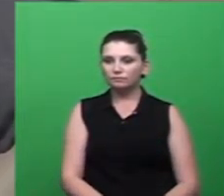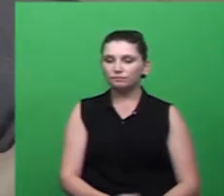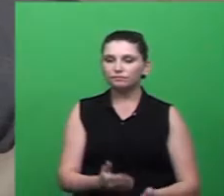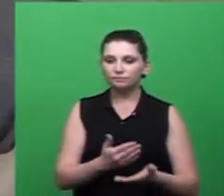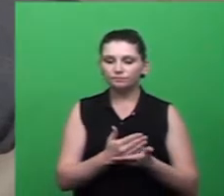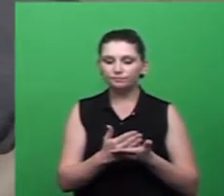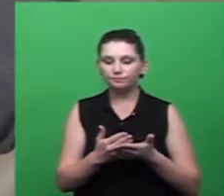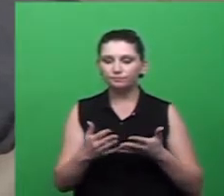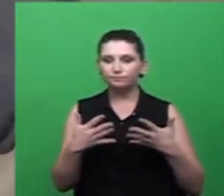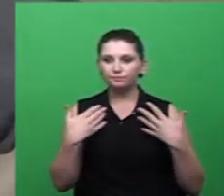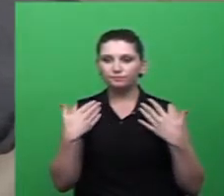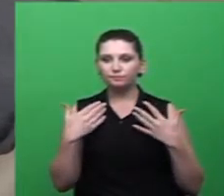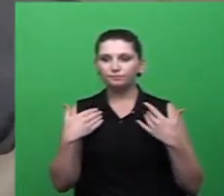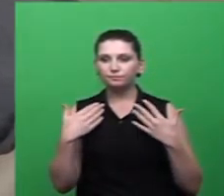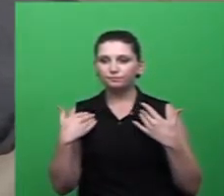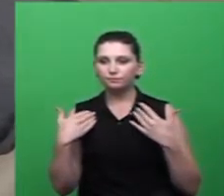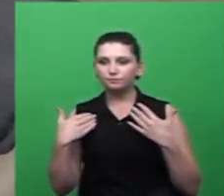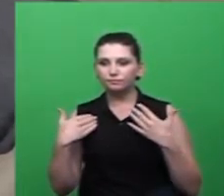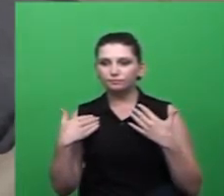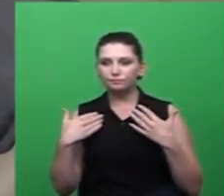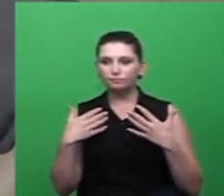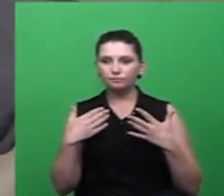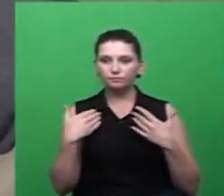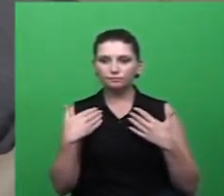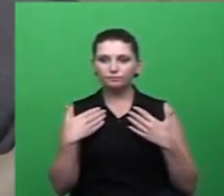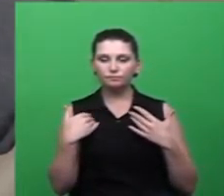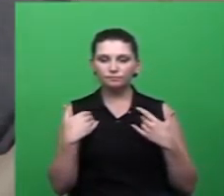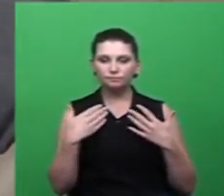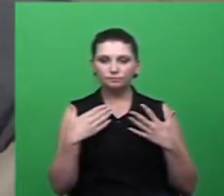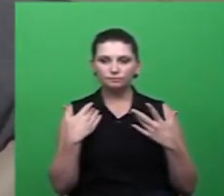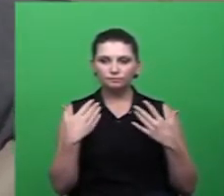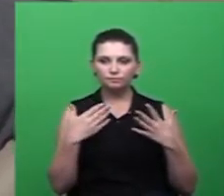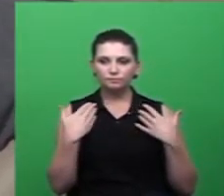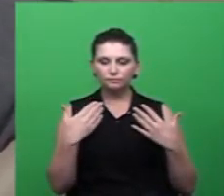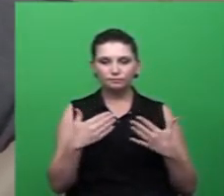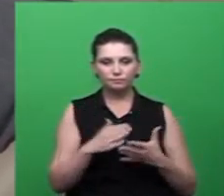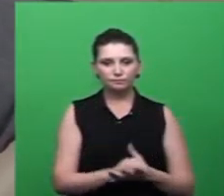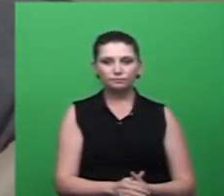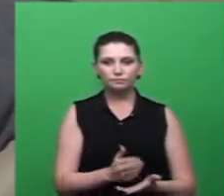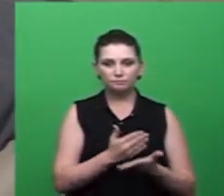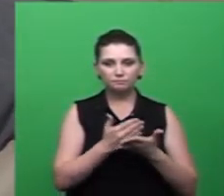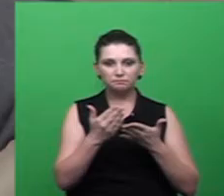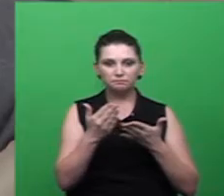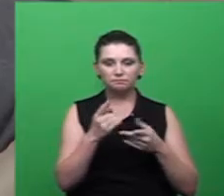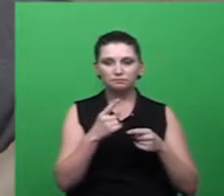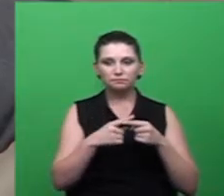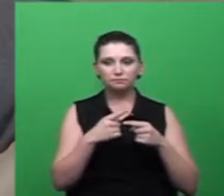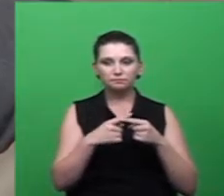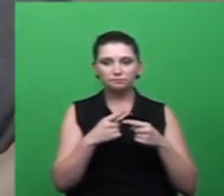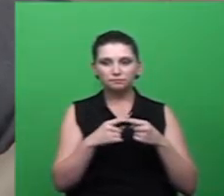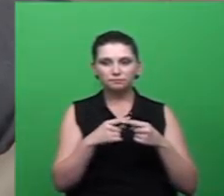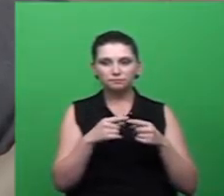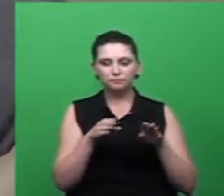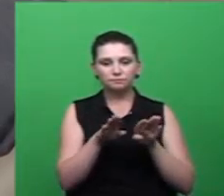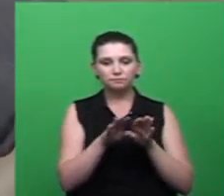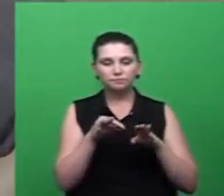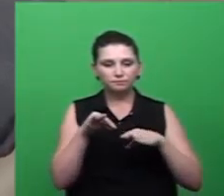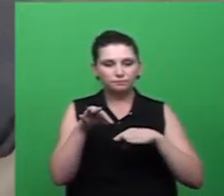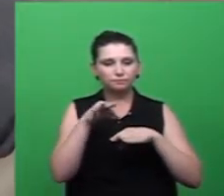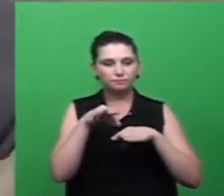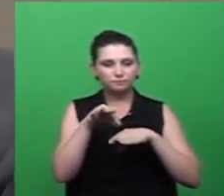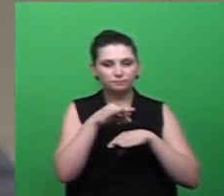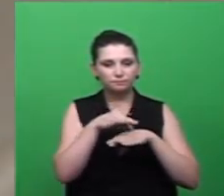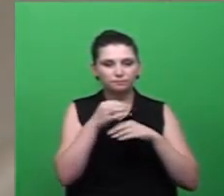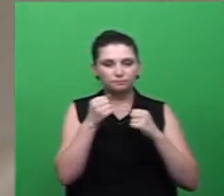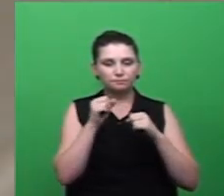ano. E muito se fala que o ápice da transmissão e